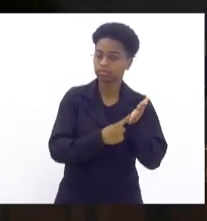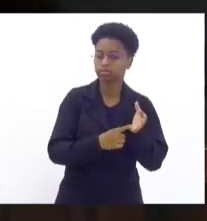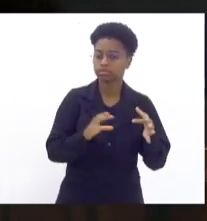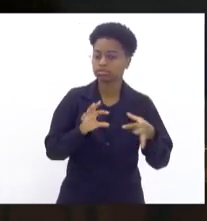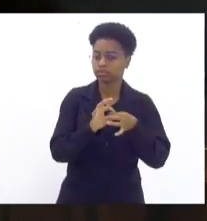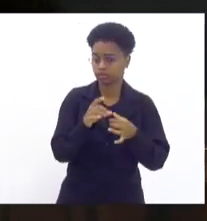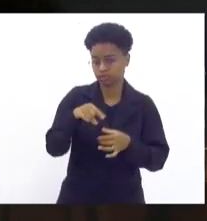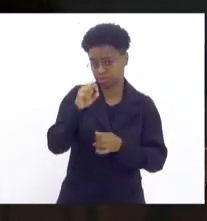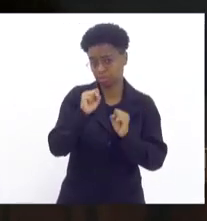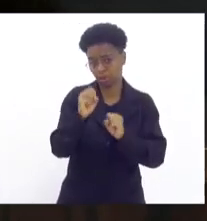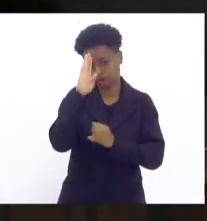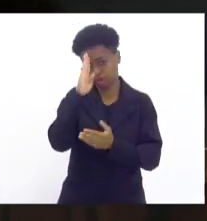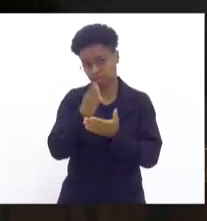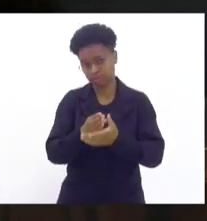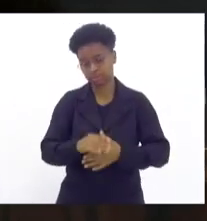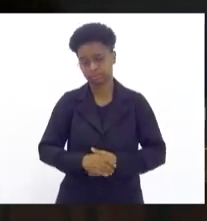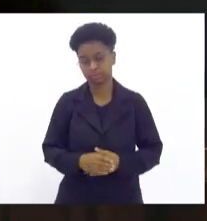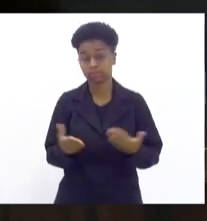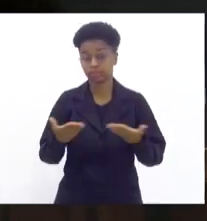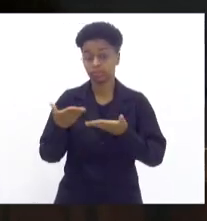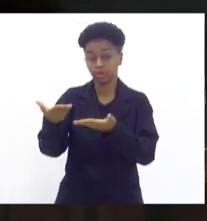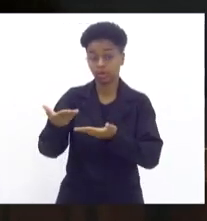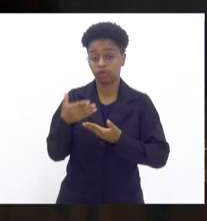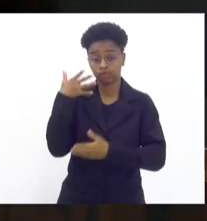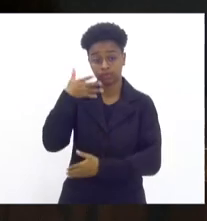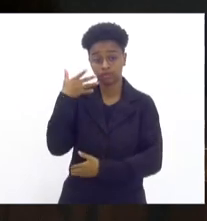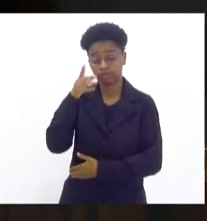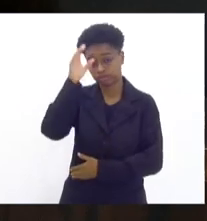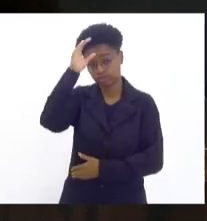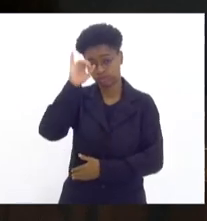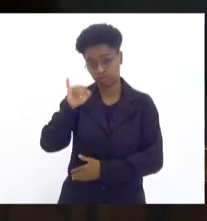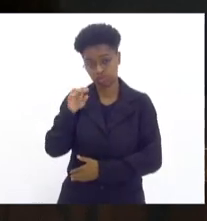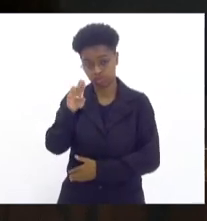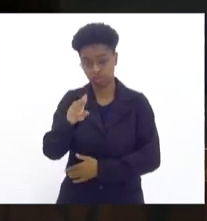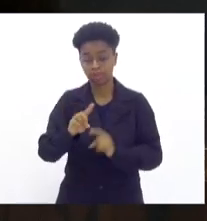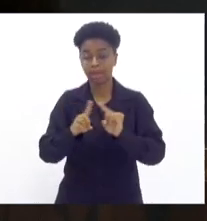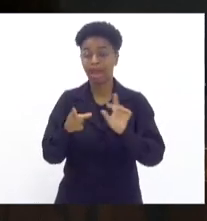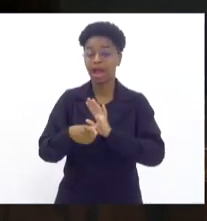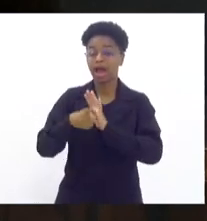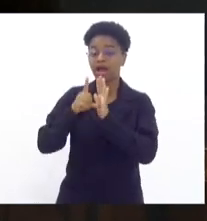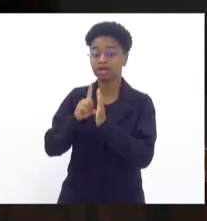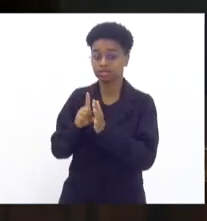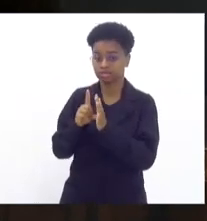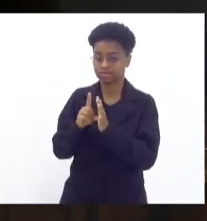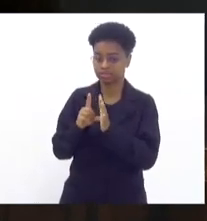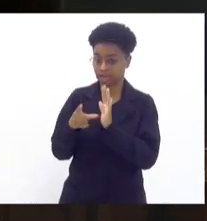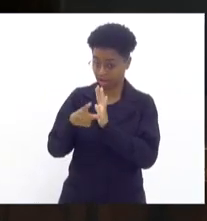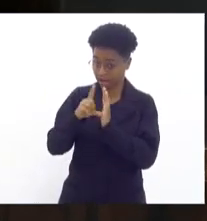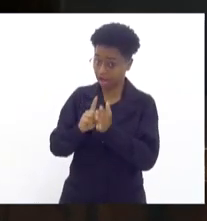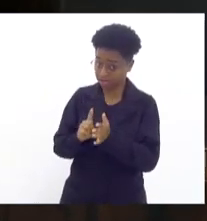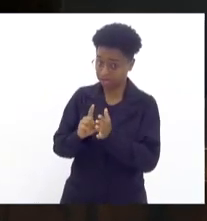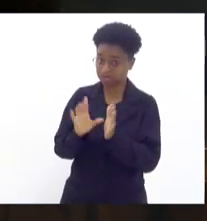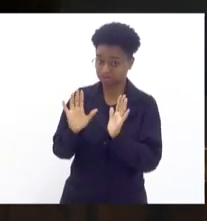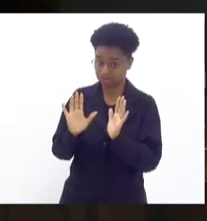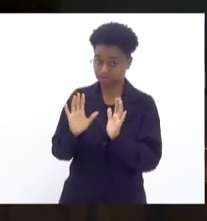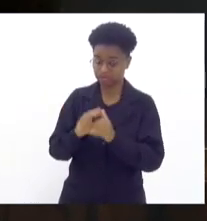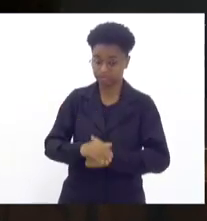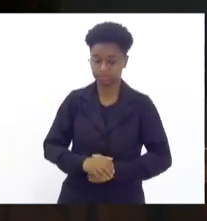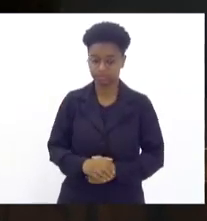acreditem nisso. Passo a palavra, então, para a deputada Tia Ju, antes, porém, antes, porém, trazendo o antes, porém,